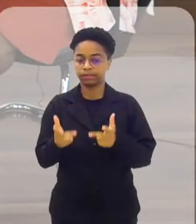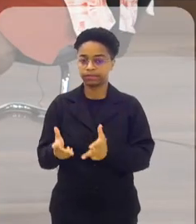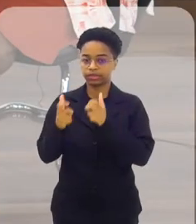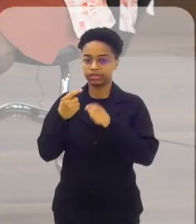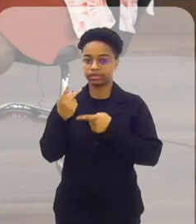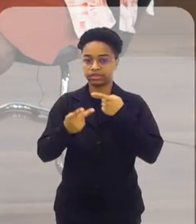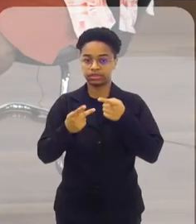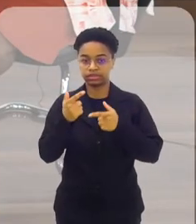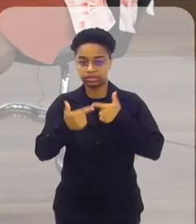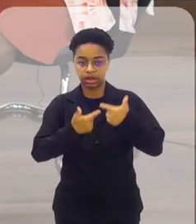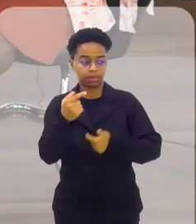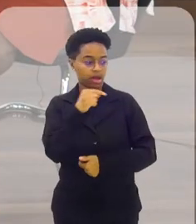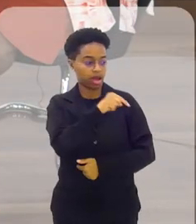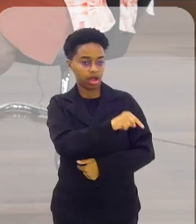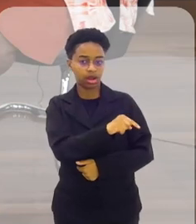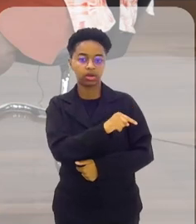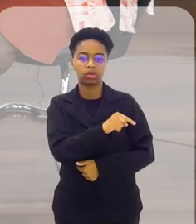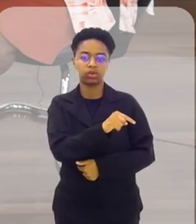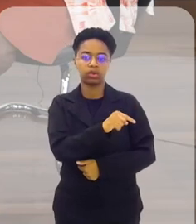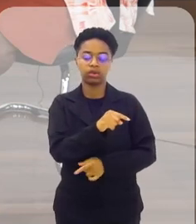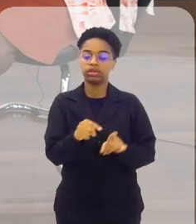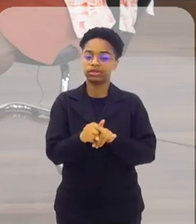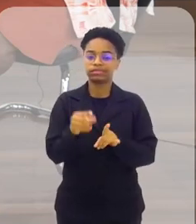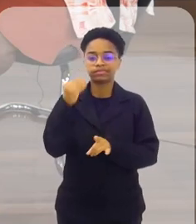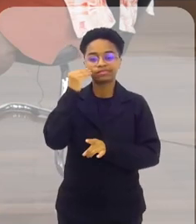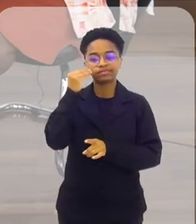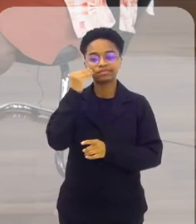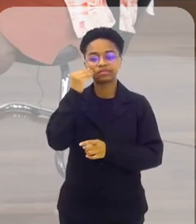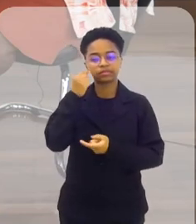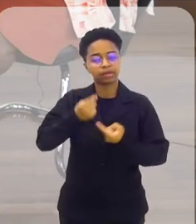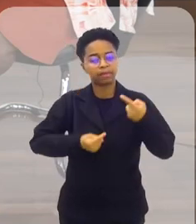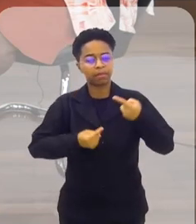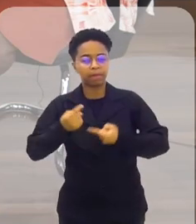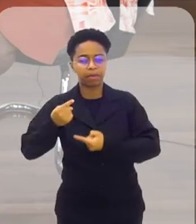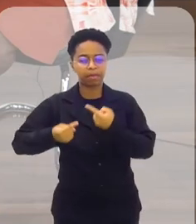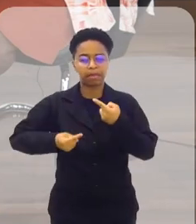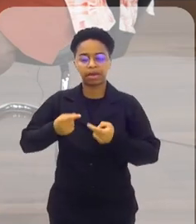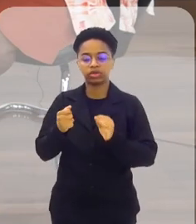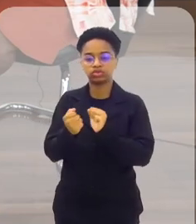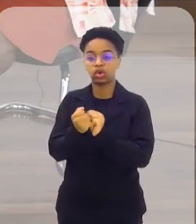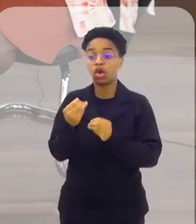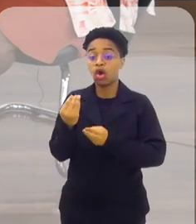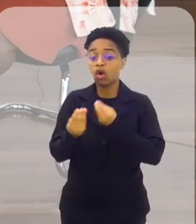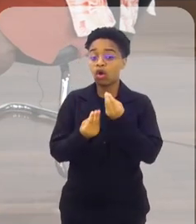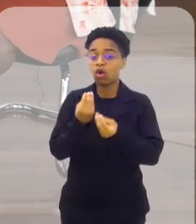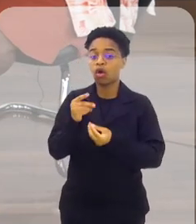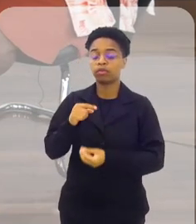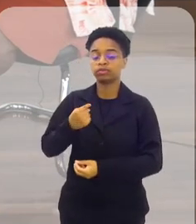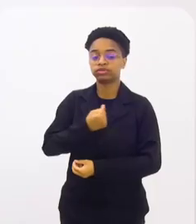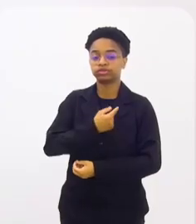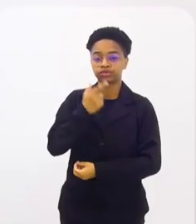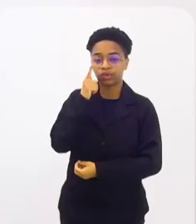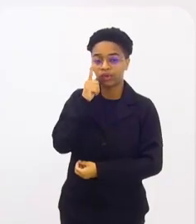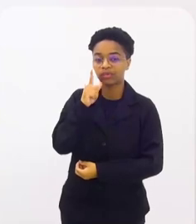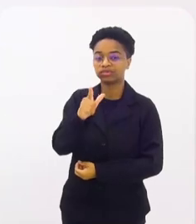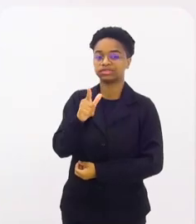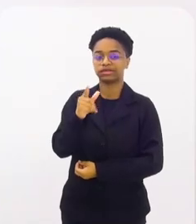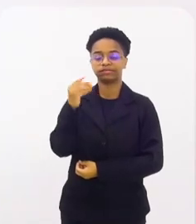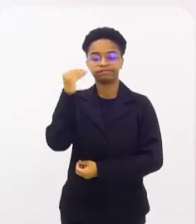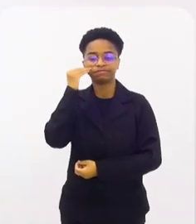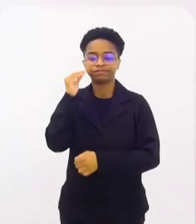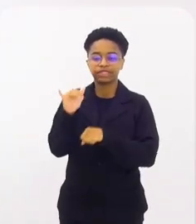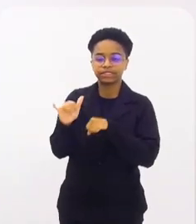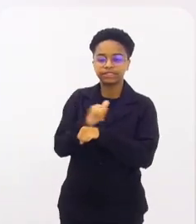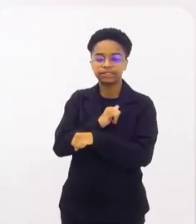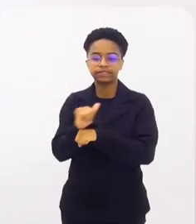trabalho da Cruz Vermelha, para que ela possa trazer também esse debate, né? De como nós podemos buscar meios